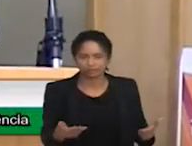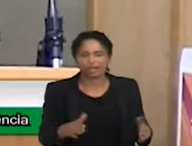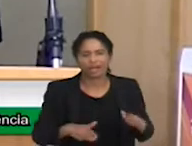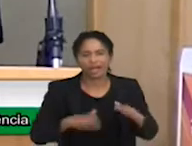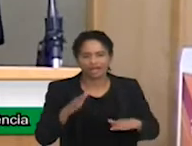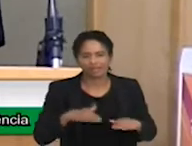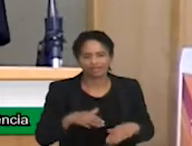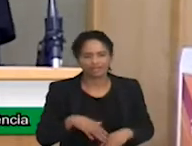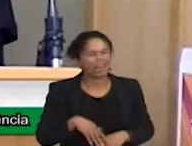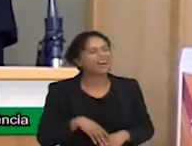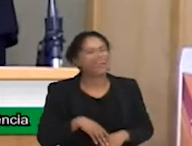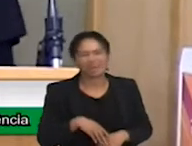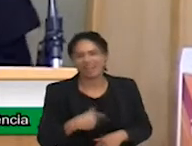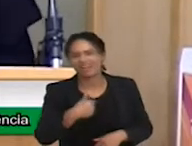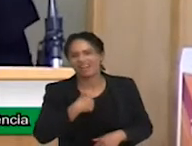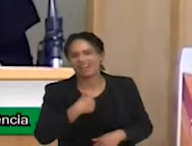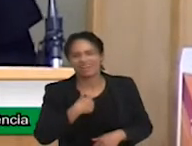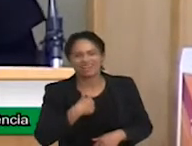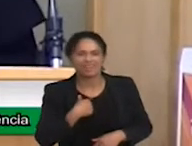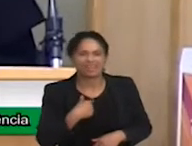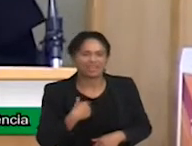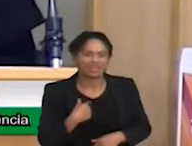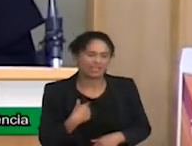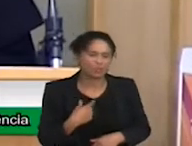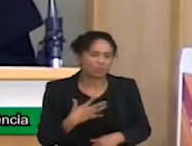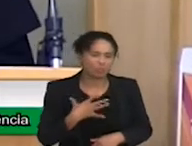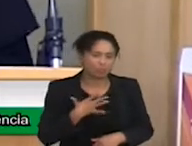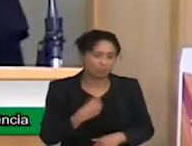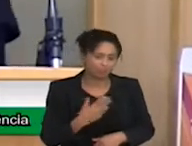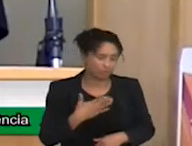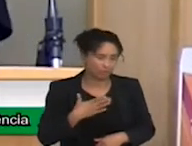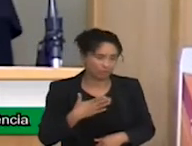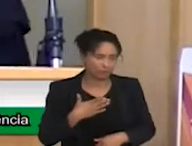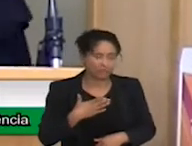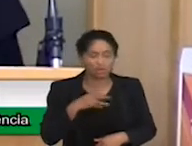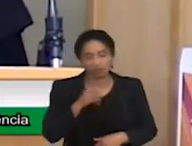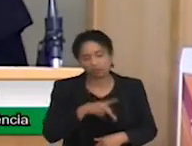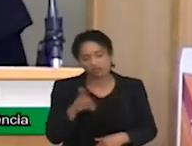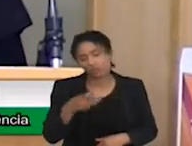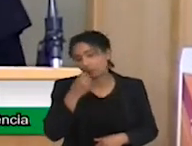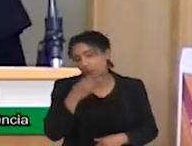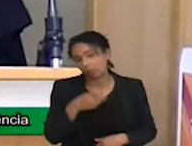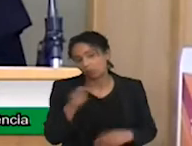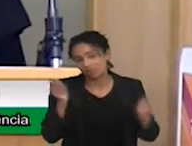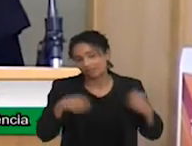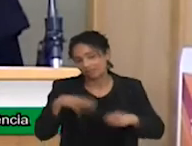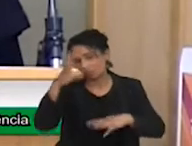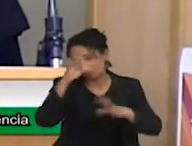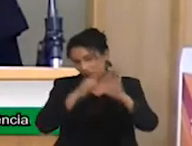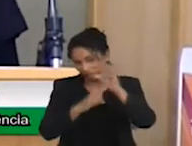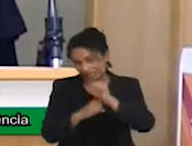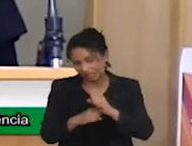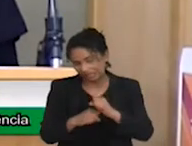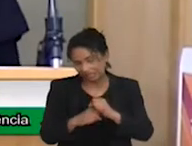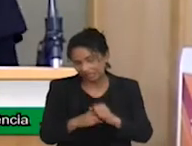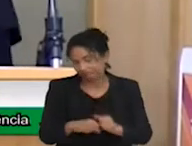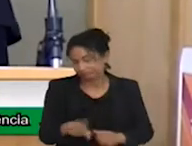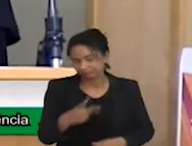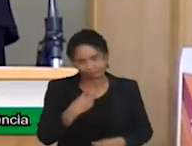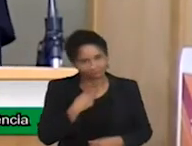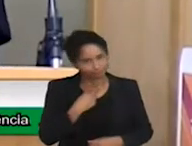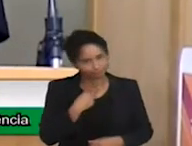de indivíduos. Esse ano, meu filho pegou uma boa professora, logo, ele conseguiu aprender alguma coisa. A gente não pode ser refém